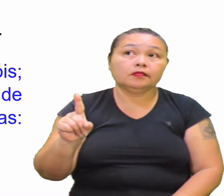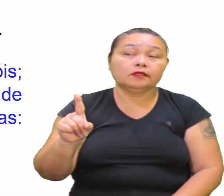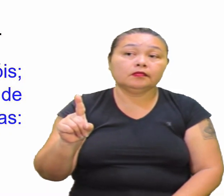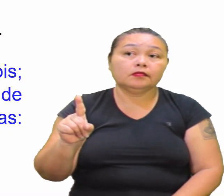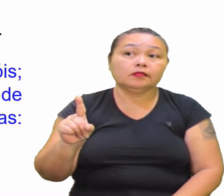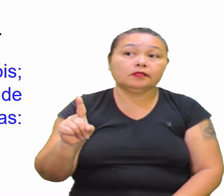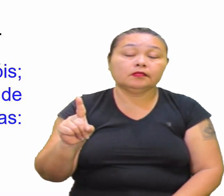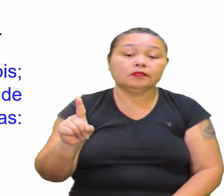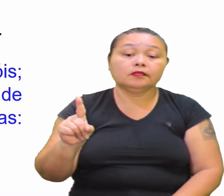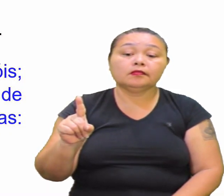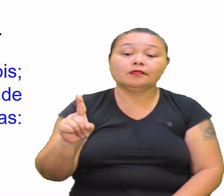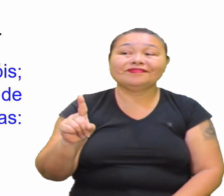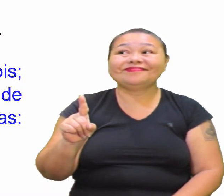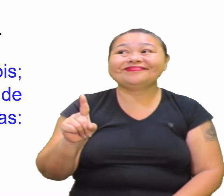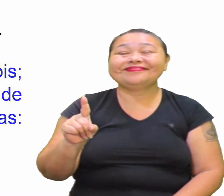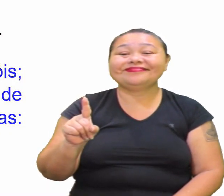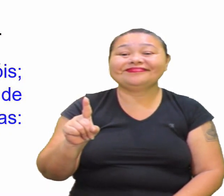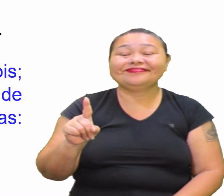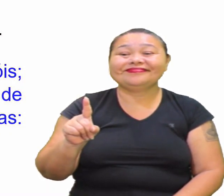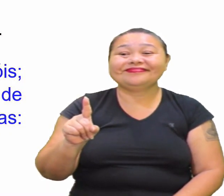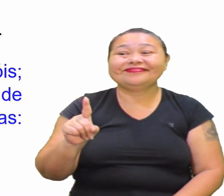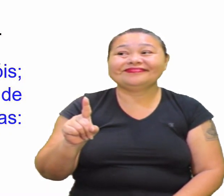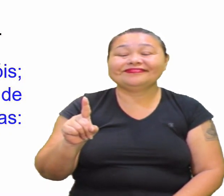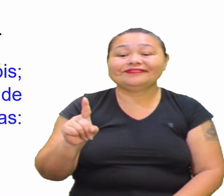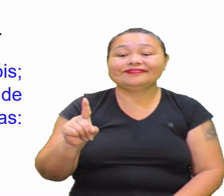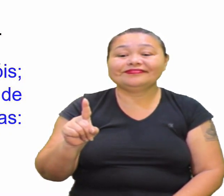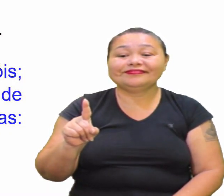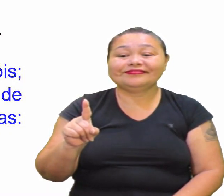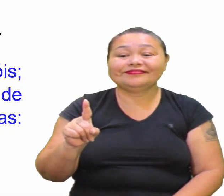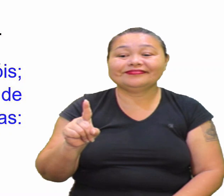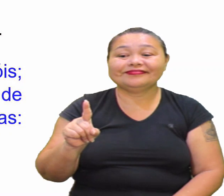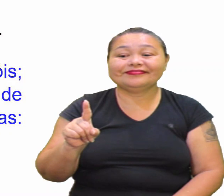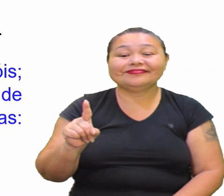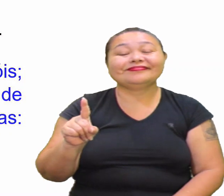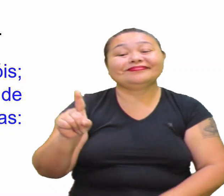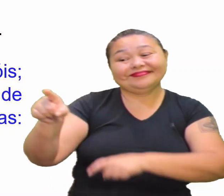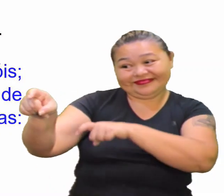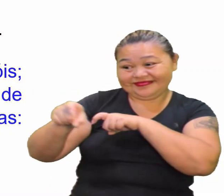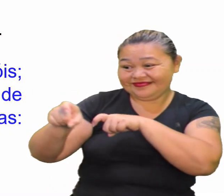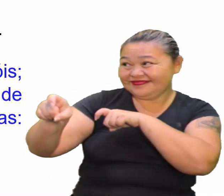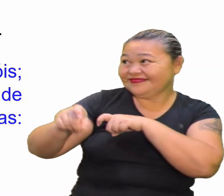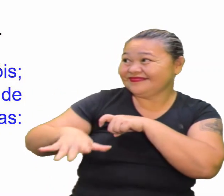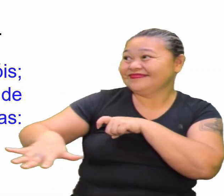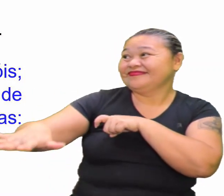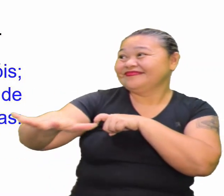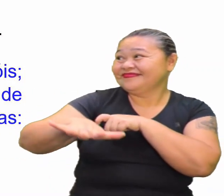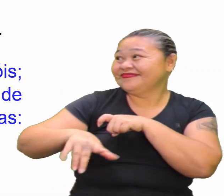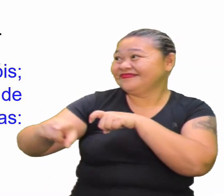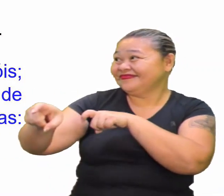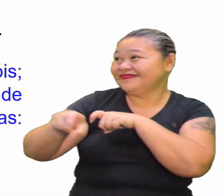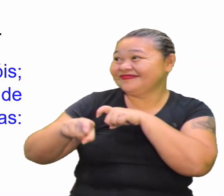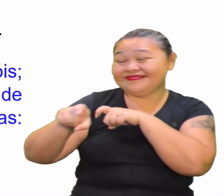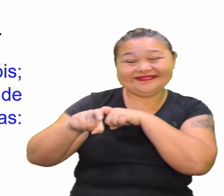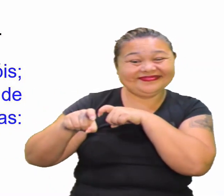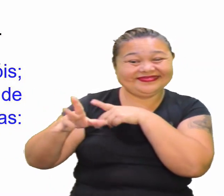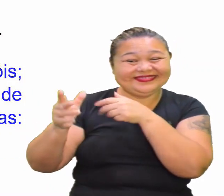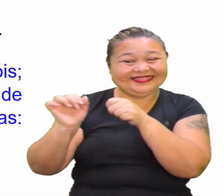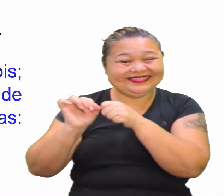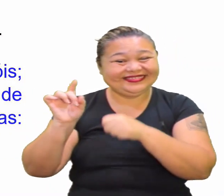indústria Não Me fugiu a palavra Na agricultura Olha aí A professora já está